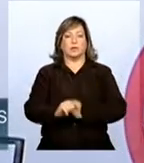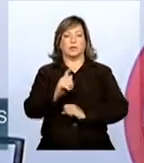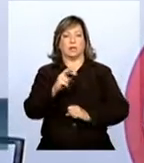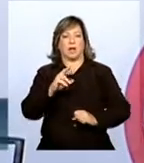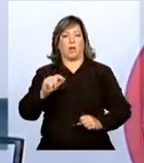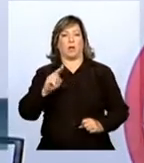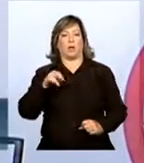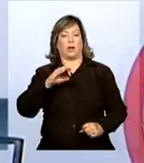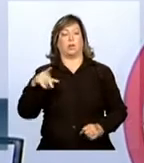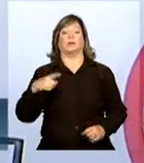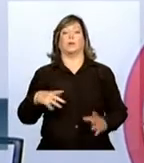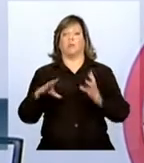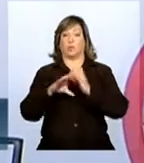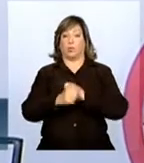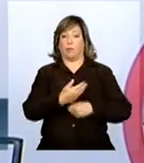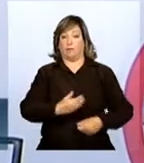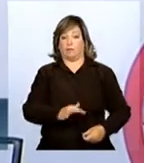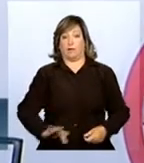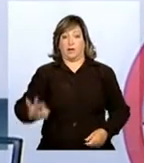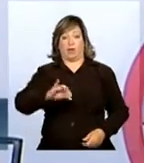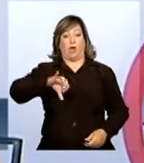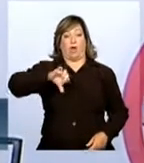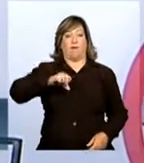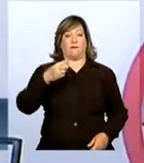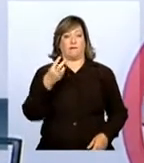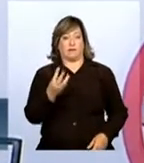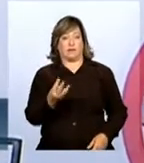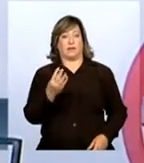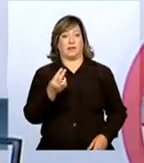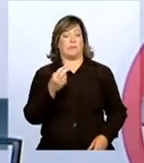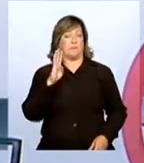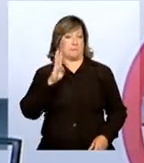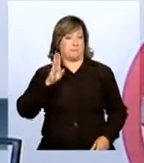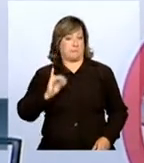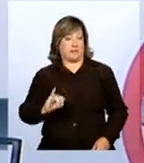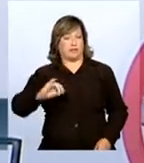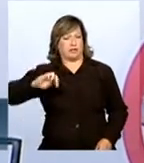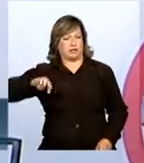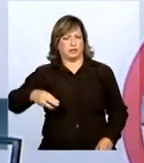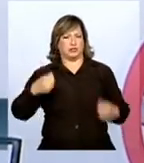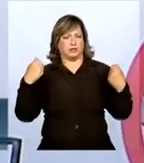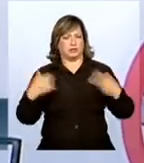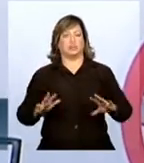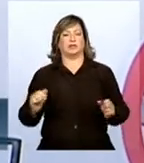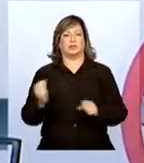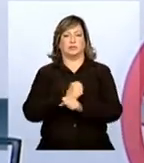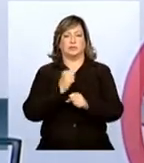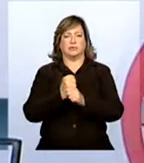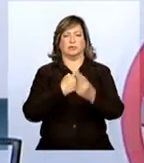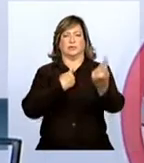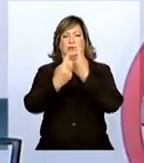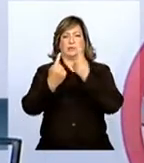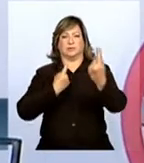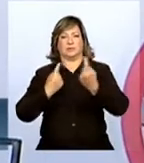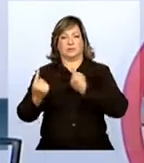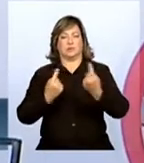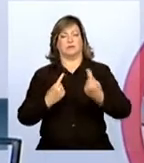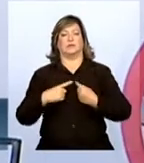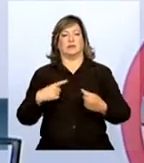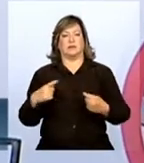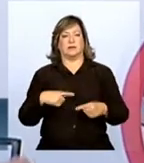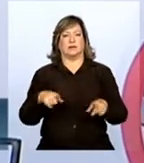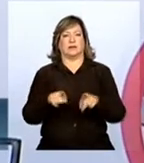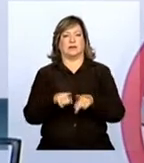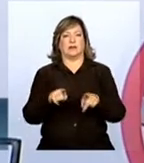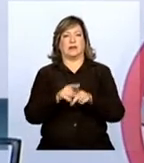já gastou 93 bilhões de reais em obras para melhorar o tráfego, o transporte coletivo em todo o país. Se a gente